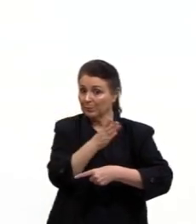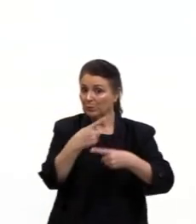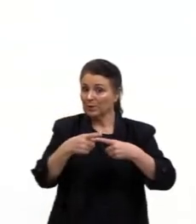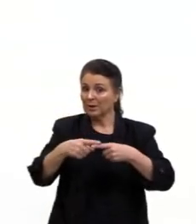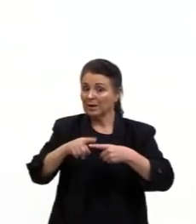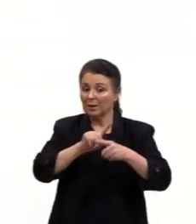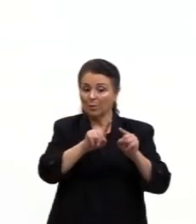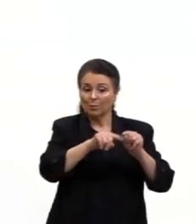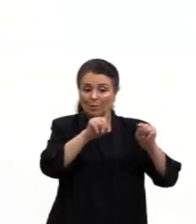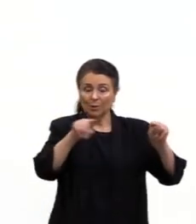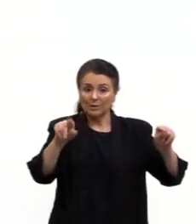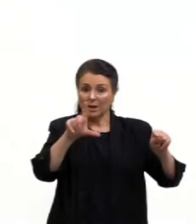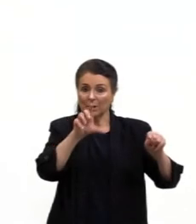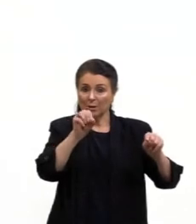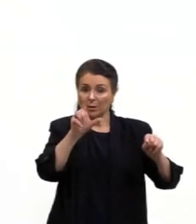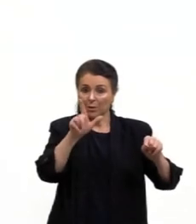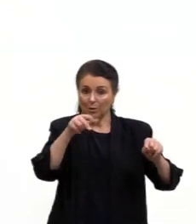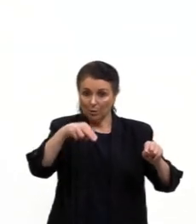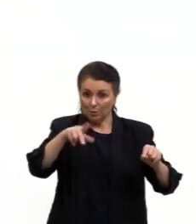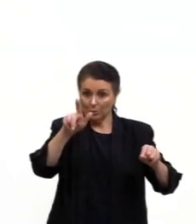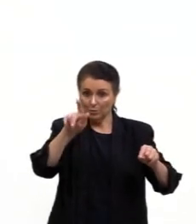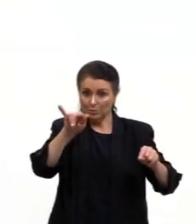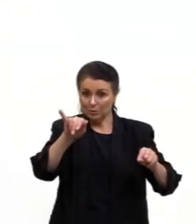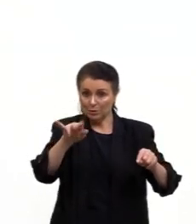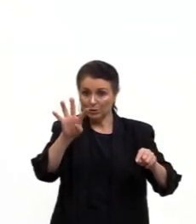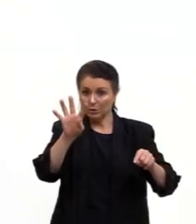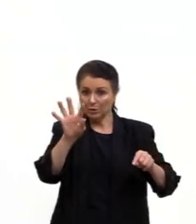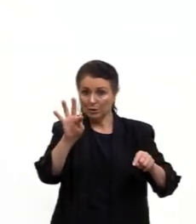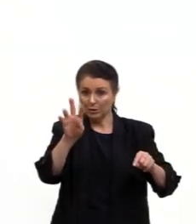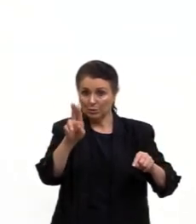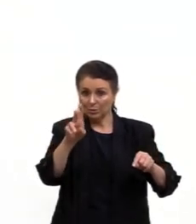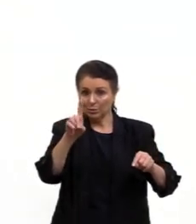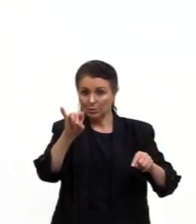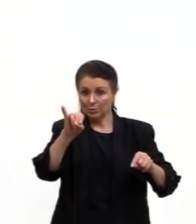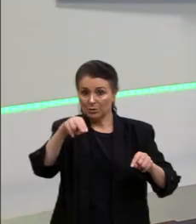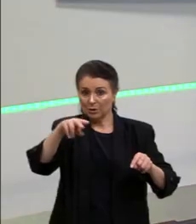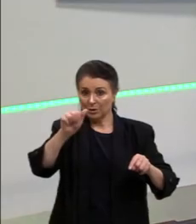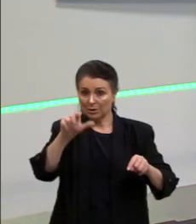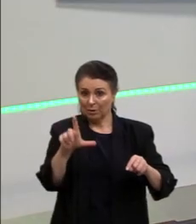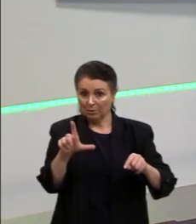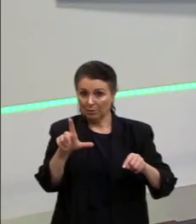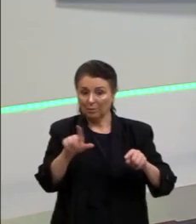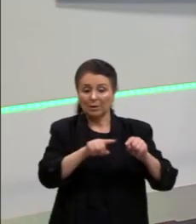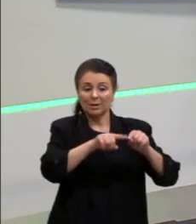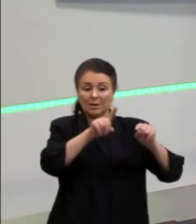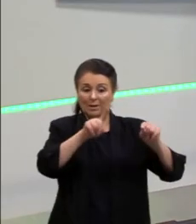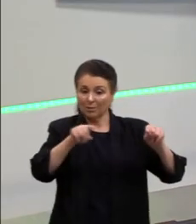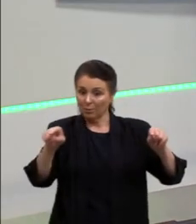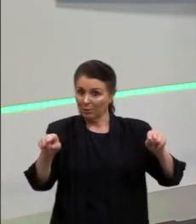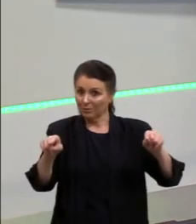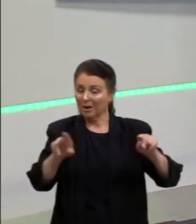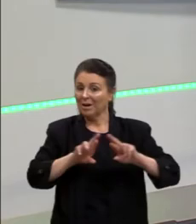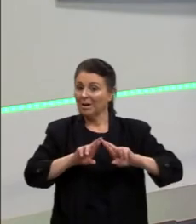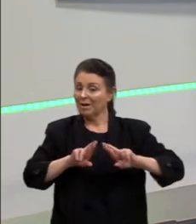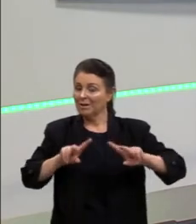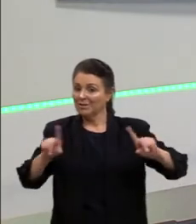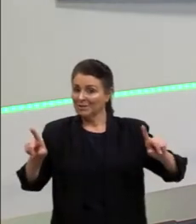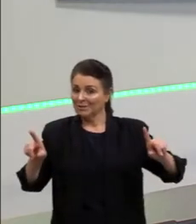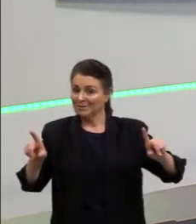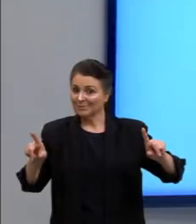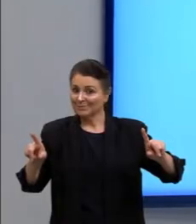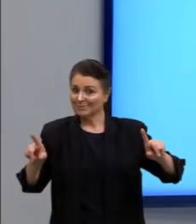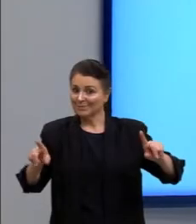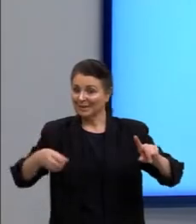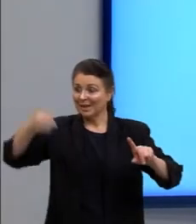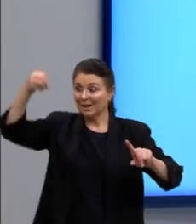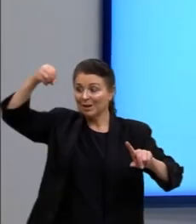Já a luz é uma onda do tipo transversal. Certo? A luz é do tipo transversal.